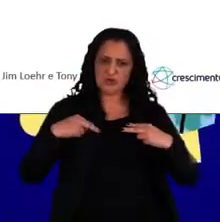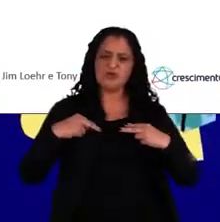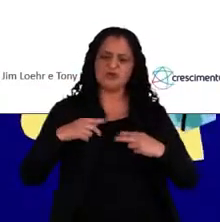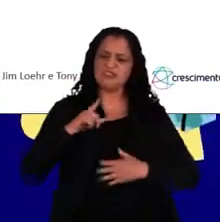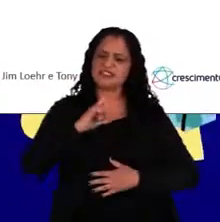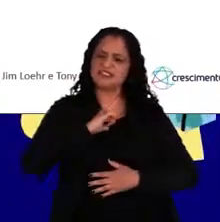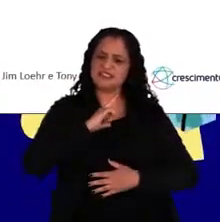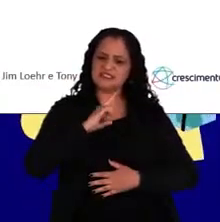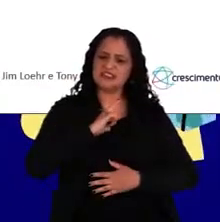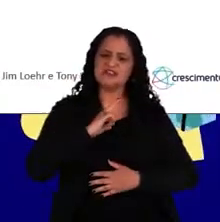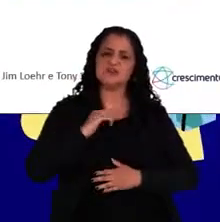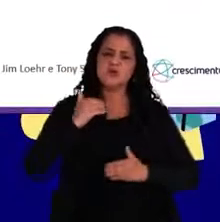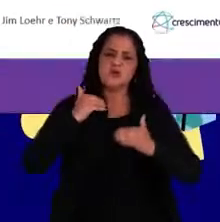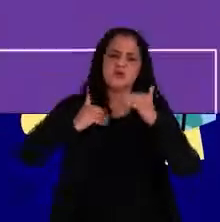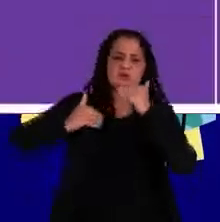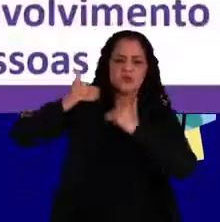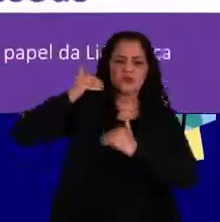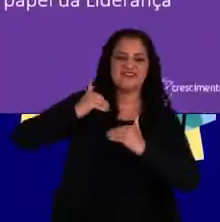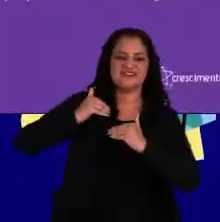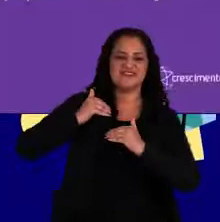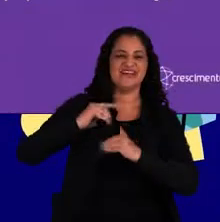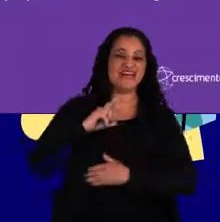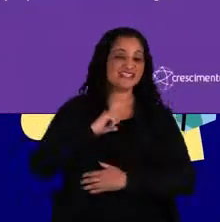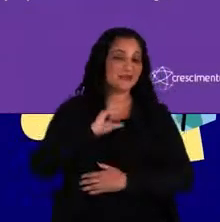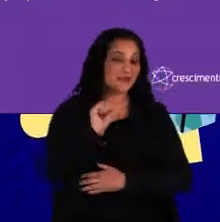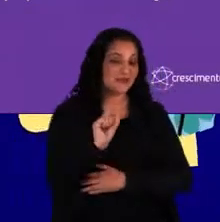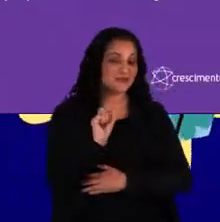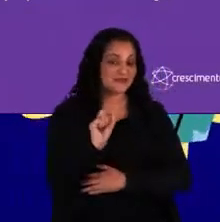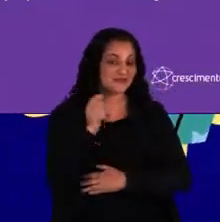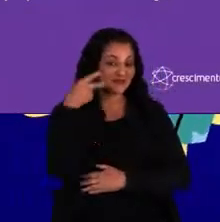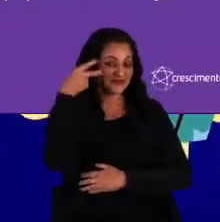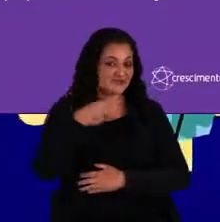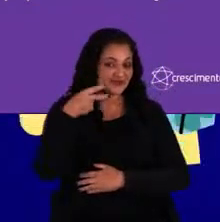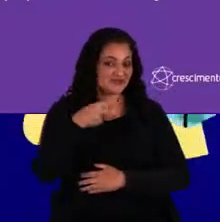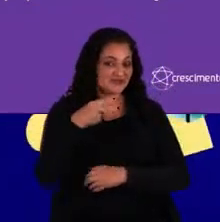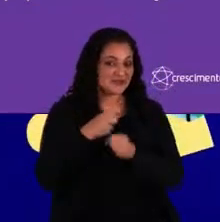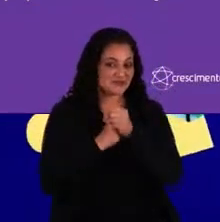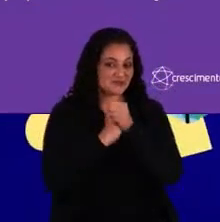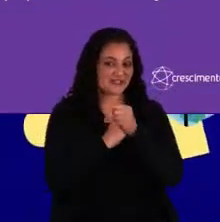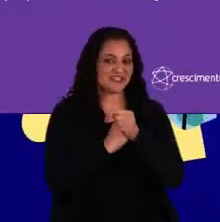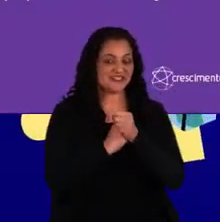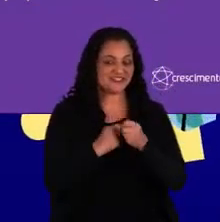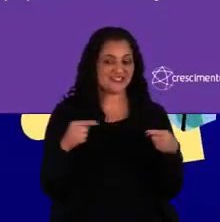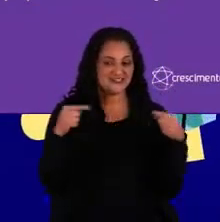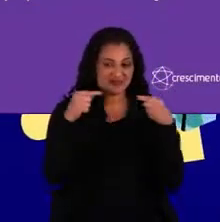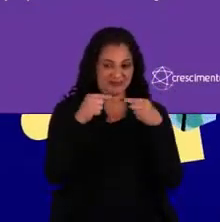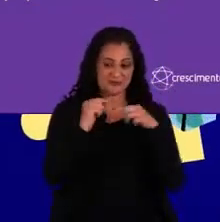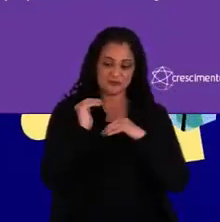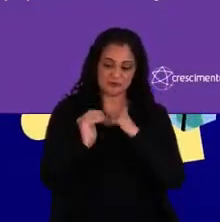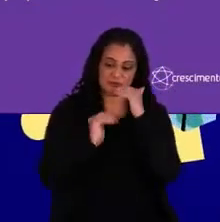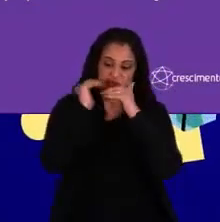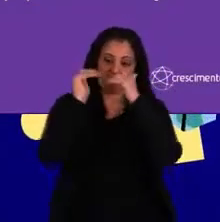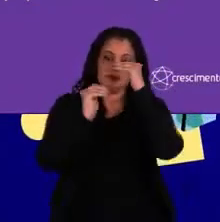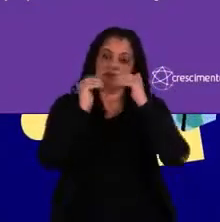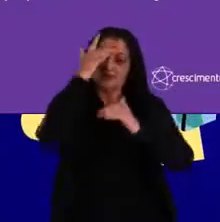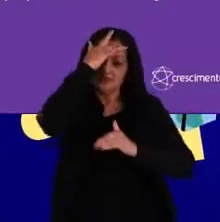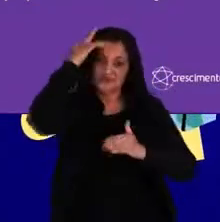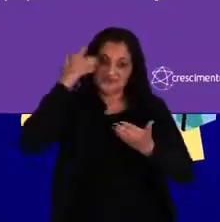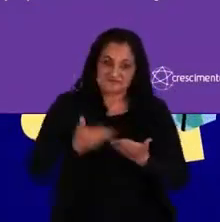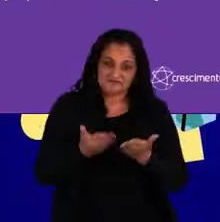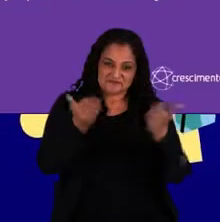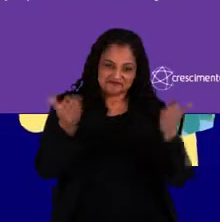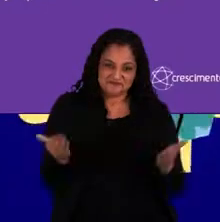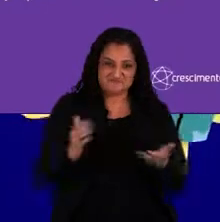para mim e eu tenho esse autocuidado, aí nós vamos para o segundo pilar que tem a ver com o desenvolvimento de